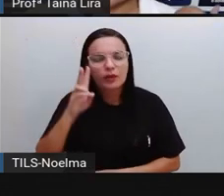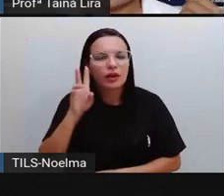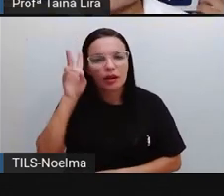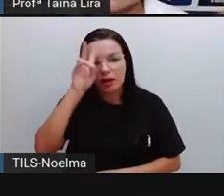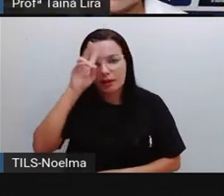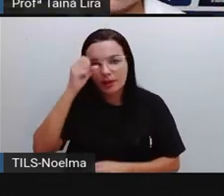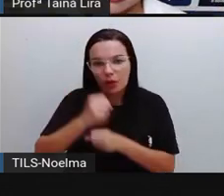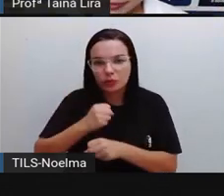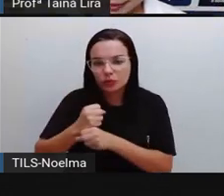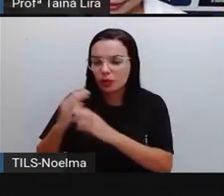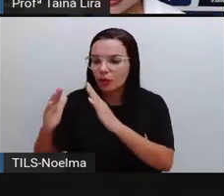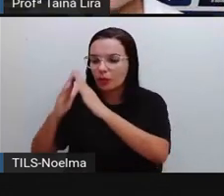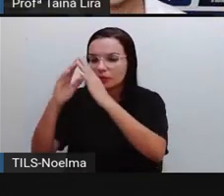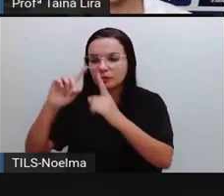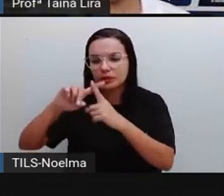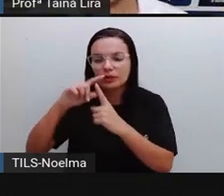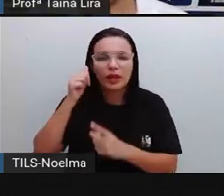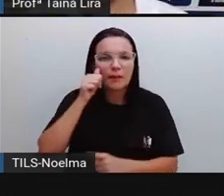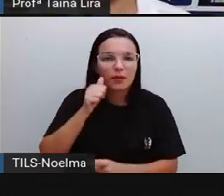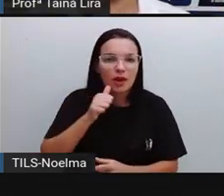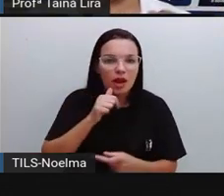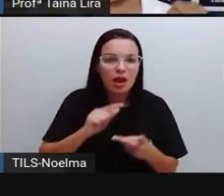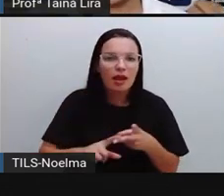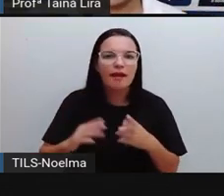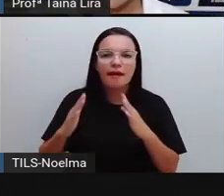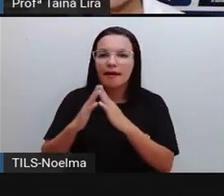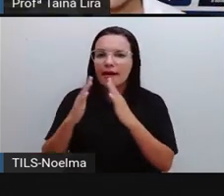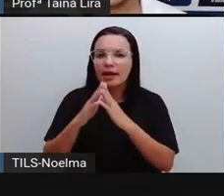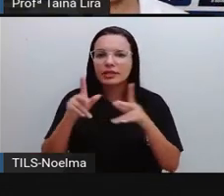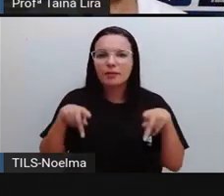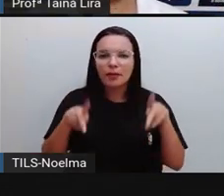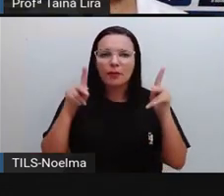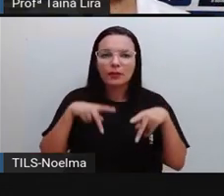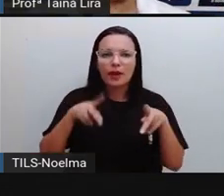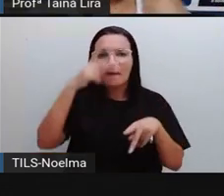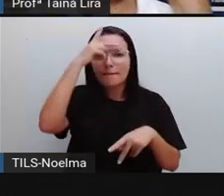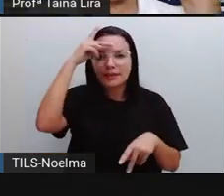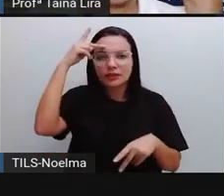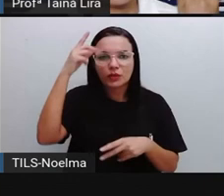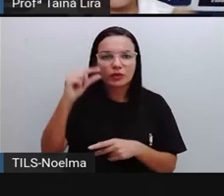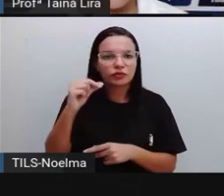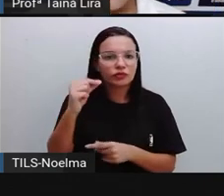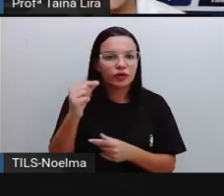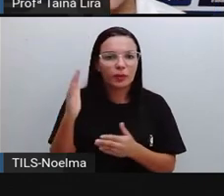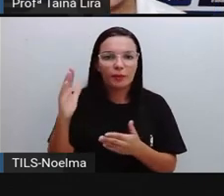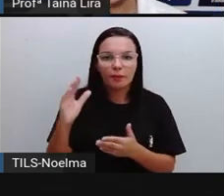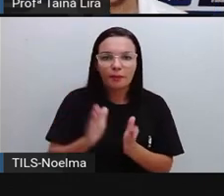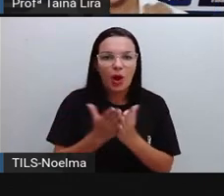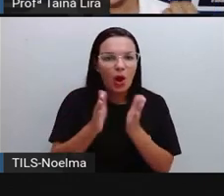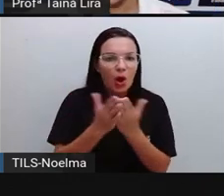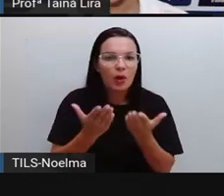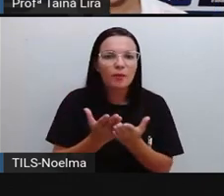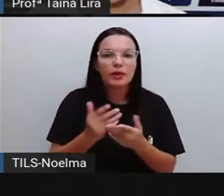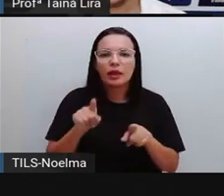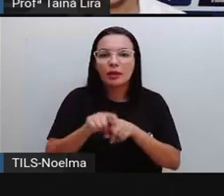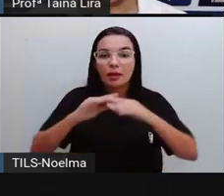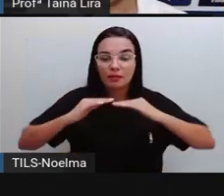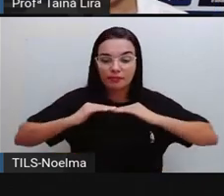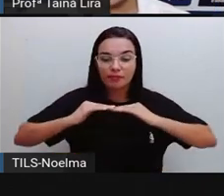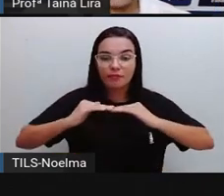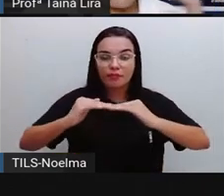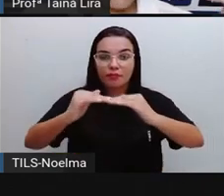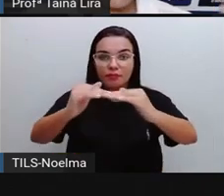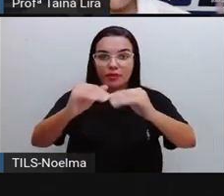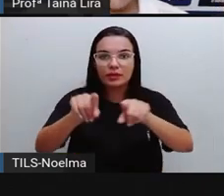construiu o Hospital da Mulher, tá? Construiu casas populares para pessoas aí de baixa renda, asfaltou ruas e construiu